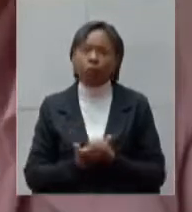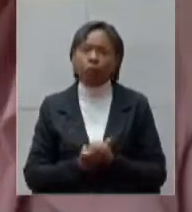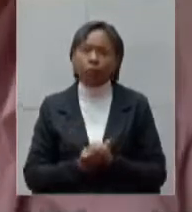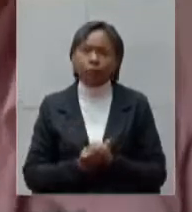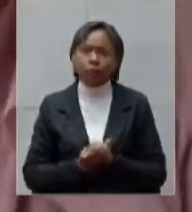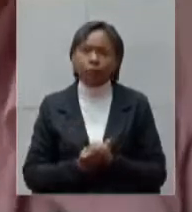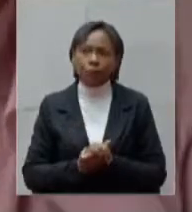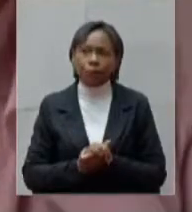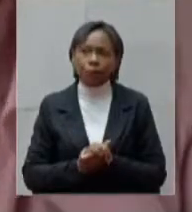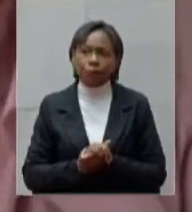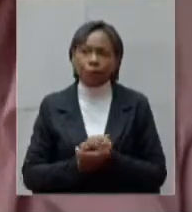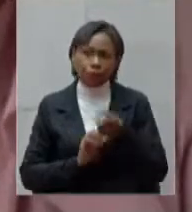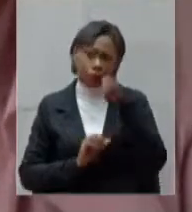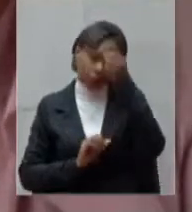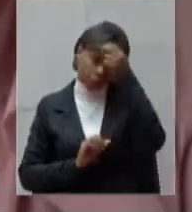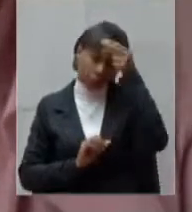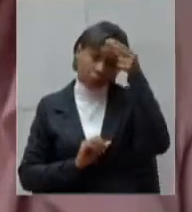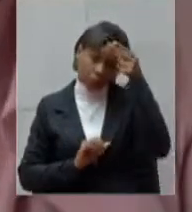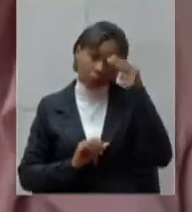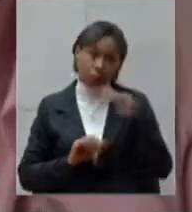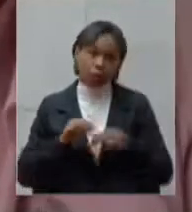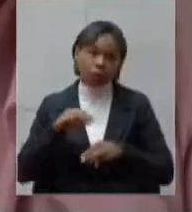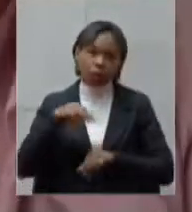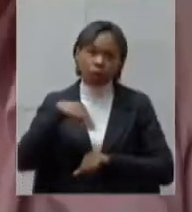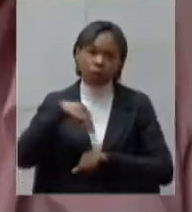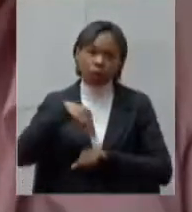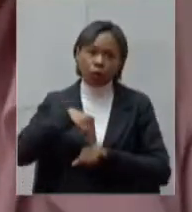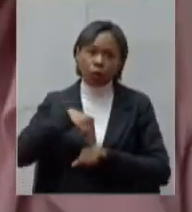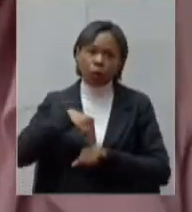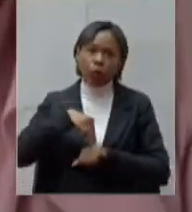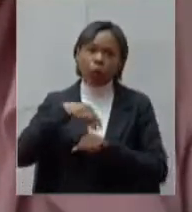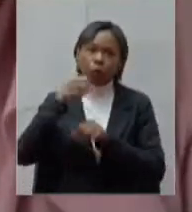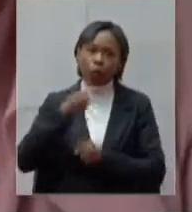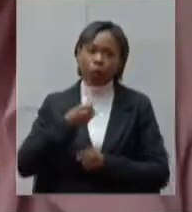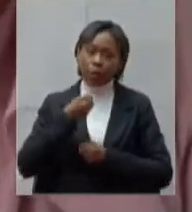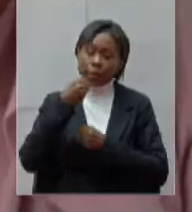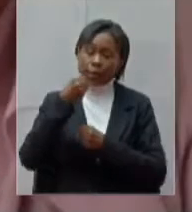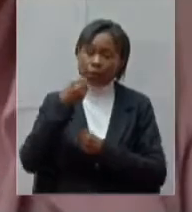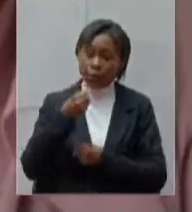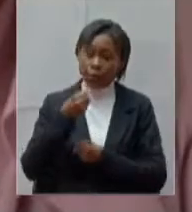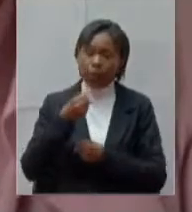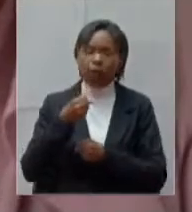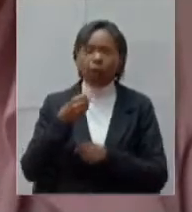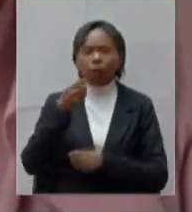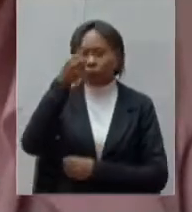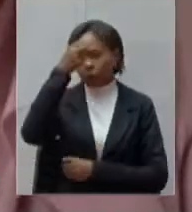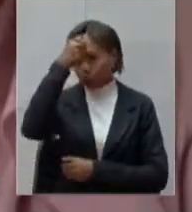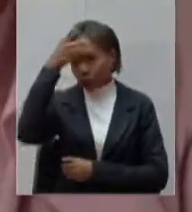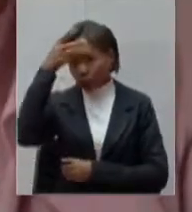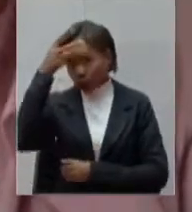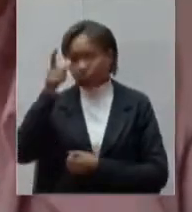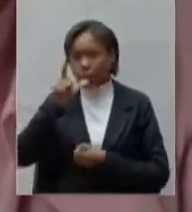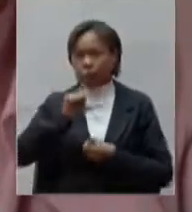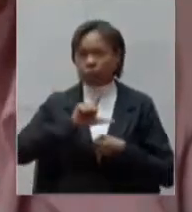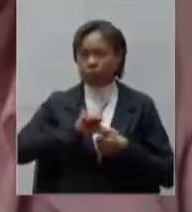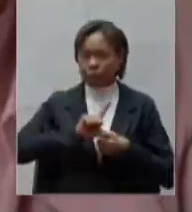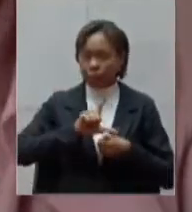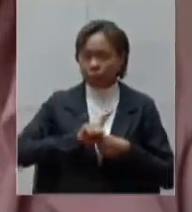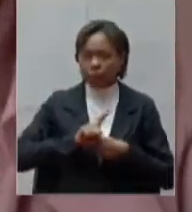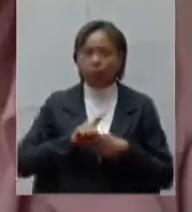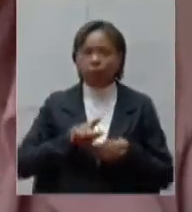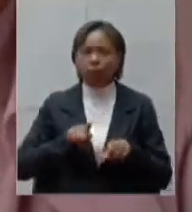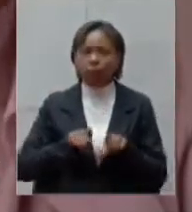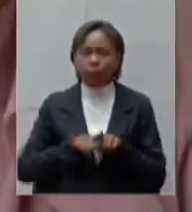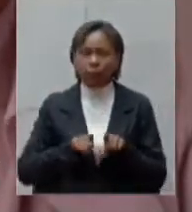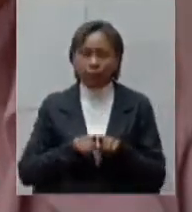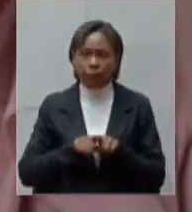prefeito de Muriaé saudar o José Xerém prefeito de Lavras e gostaria de te pedir que